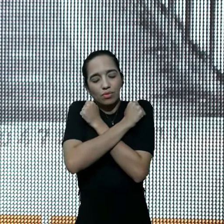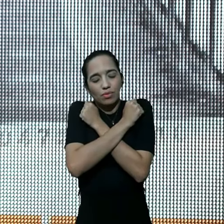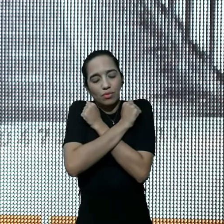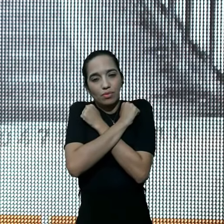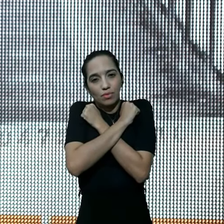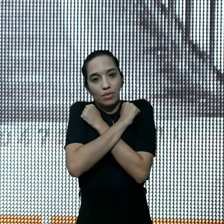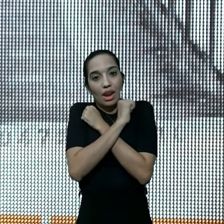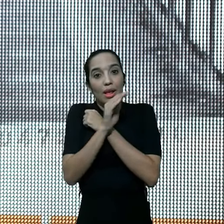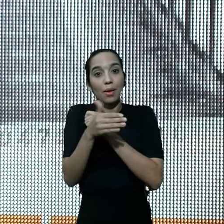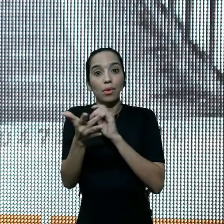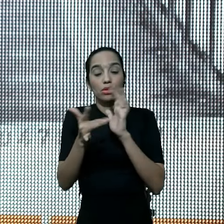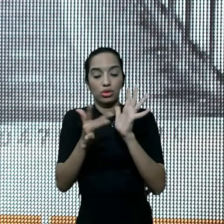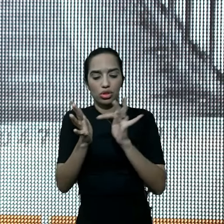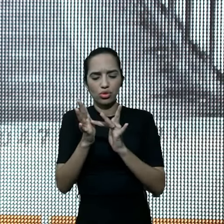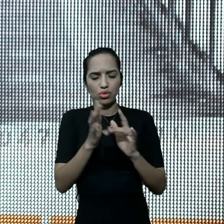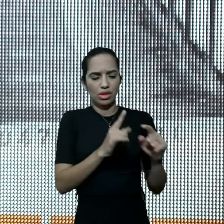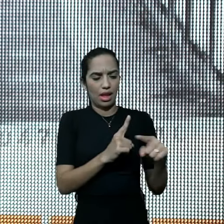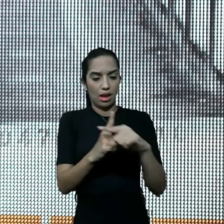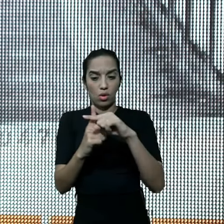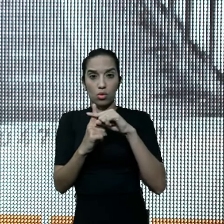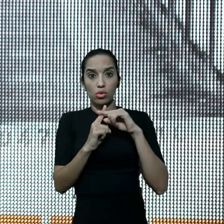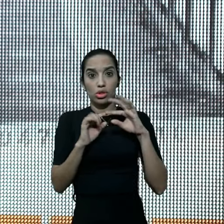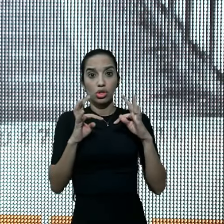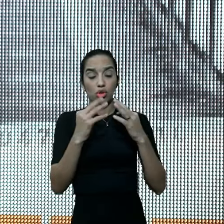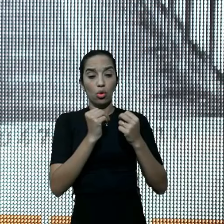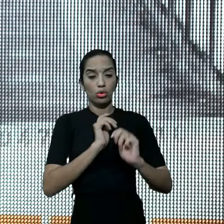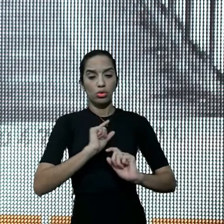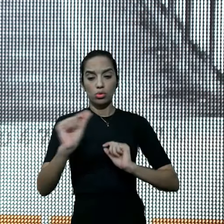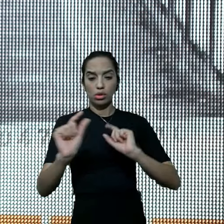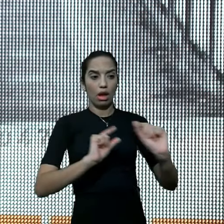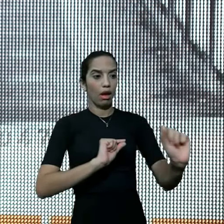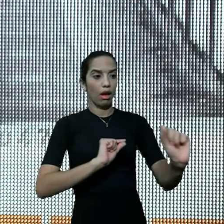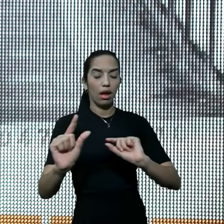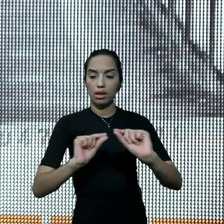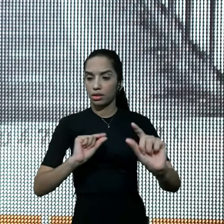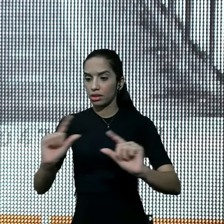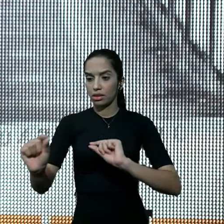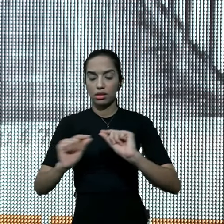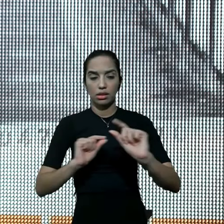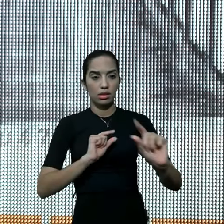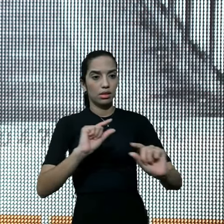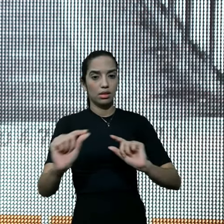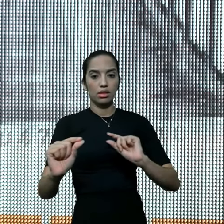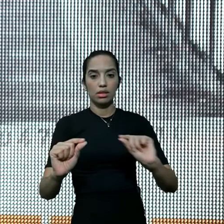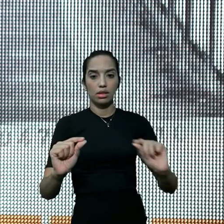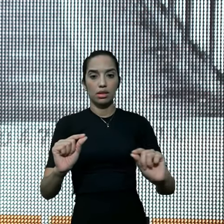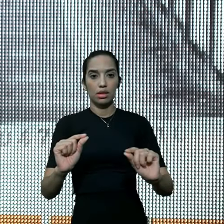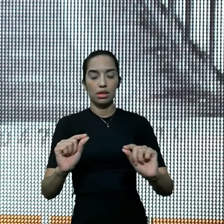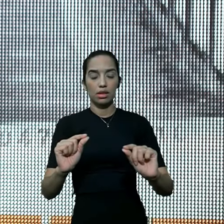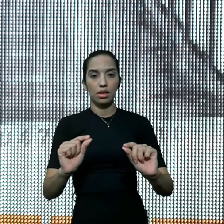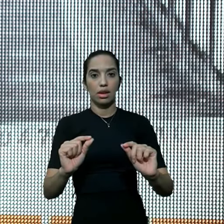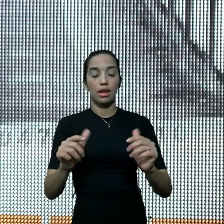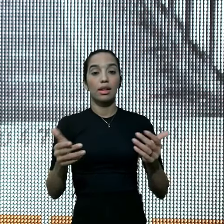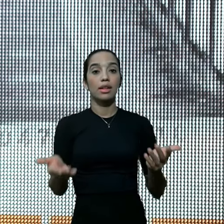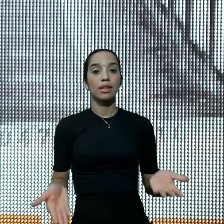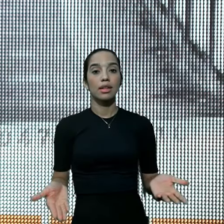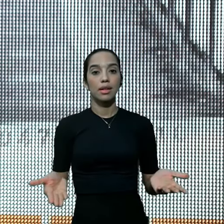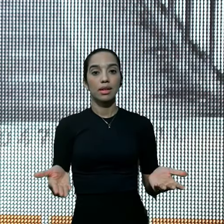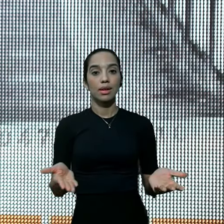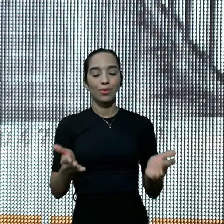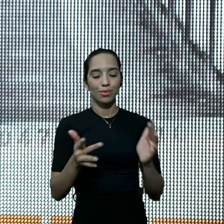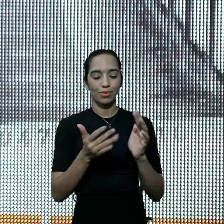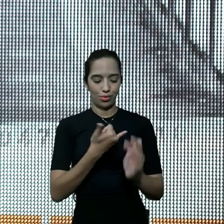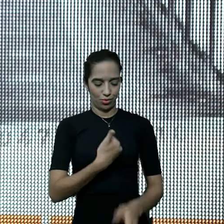que quando Jesus, está na cruz, e todos, deixam a Jesus, todos, deixam a Jesus, então, João,